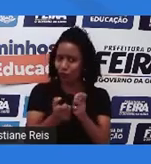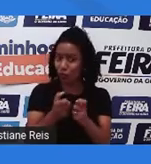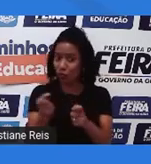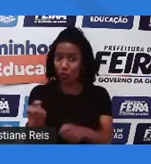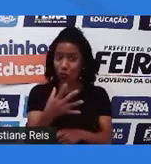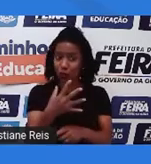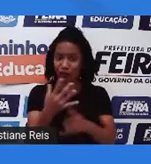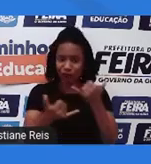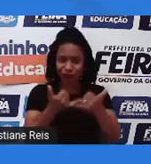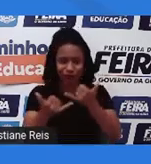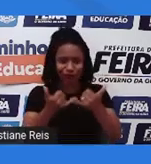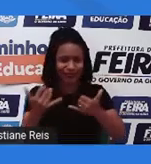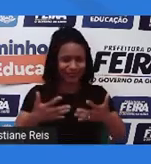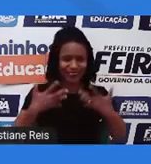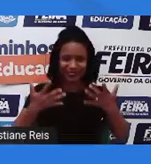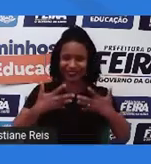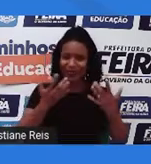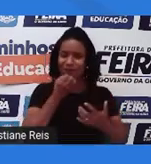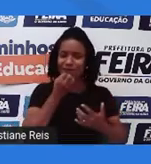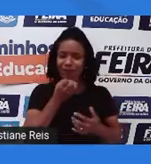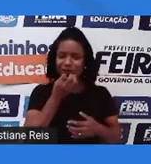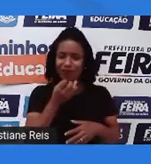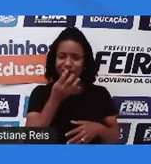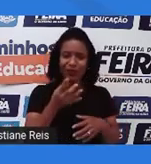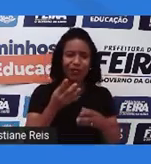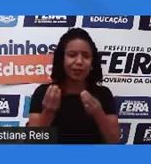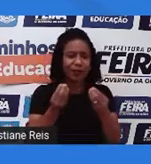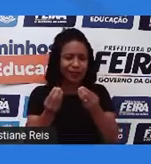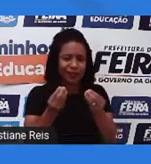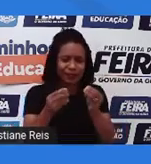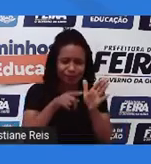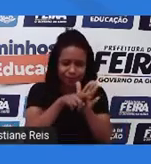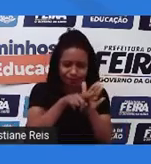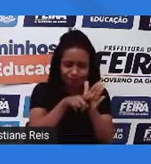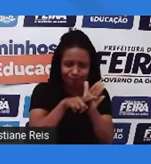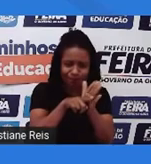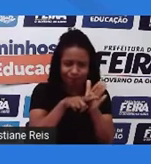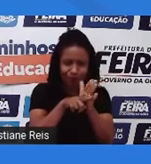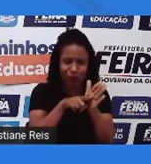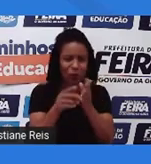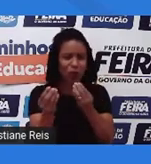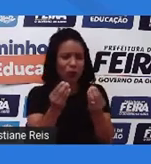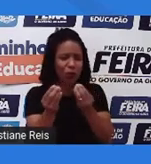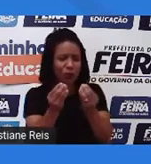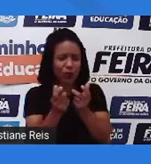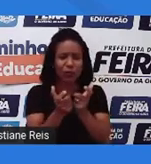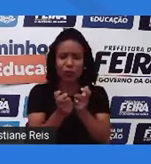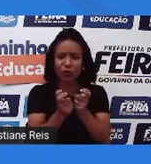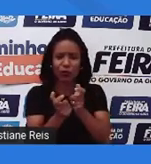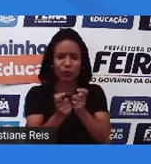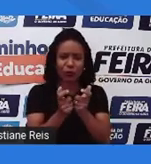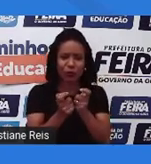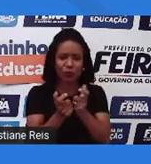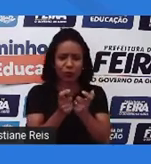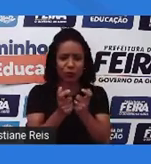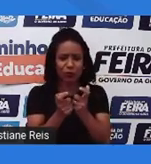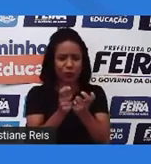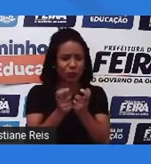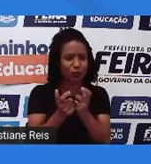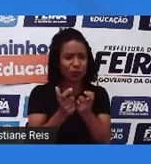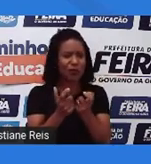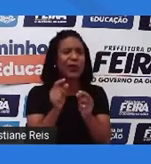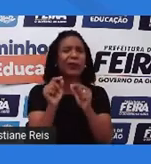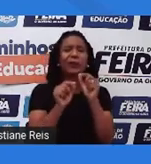Mas, não tem, você não teve tempo de fazer a revisão, né? Sobre os reflexos desse jogo, os resultados